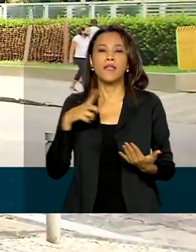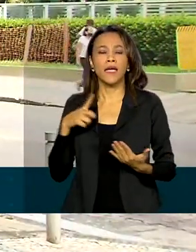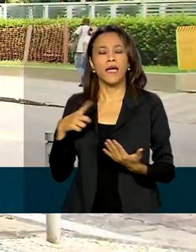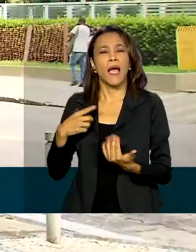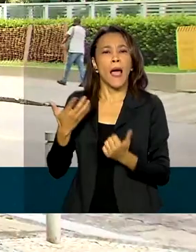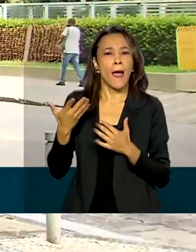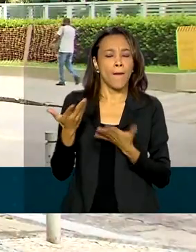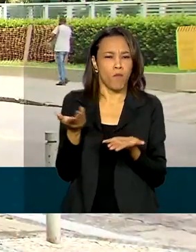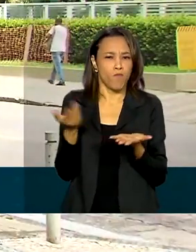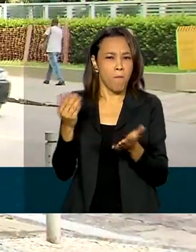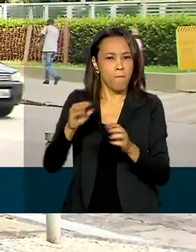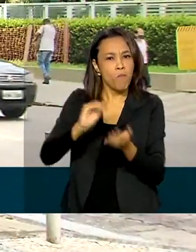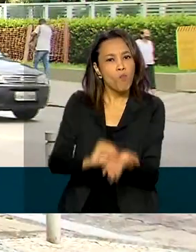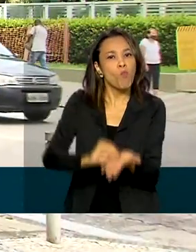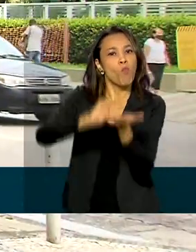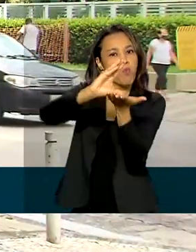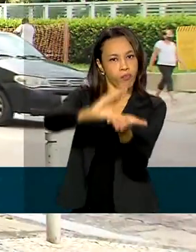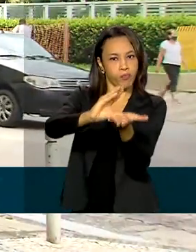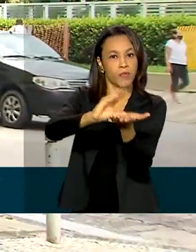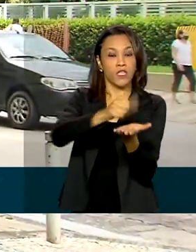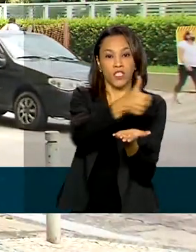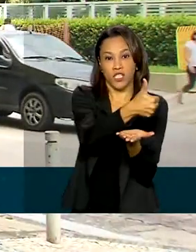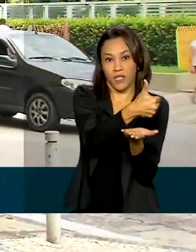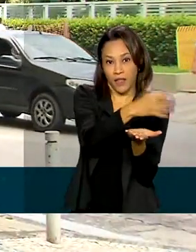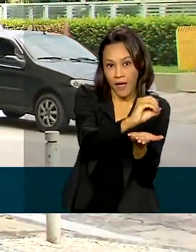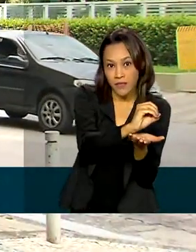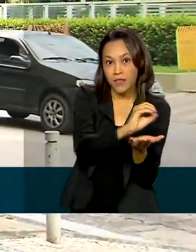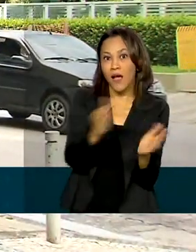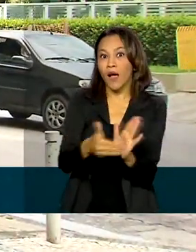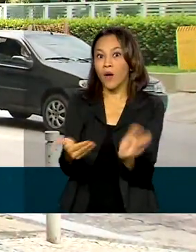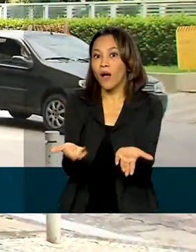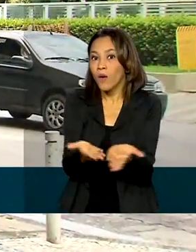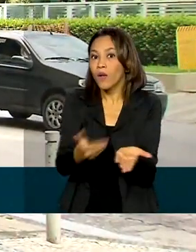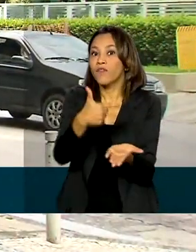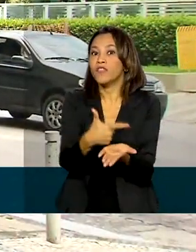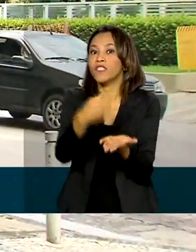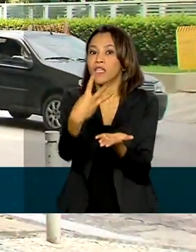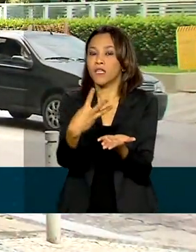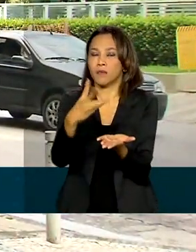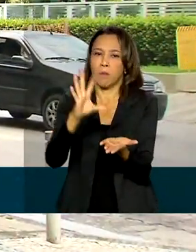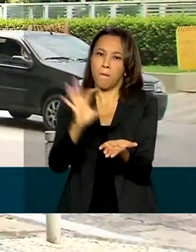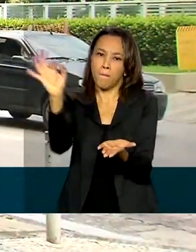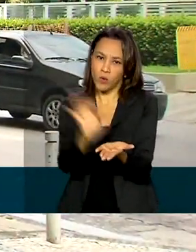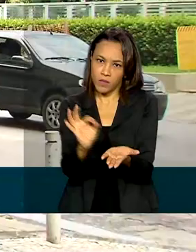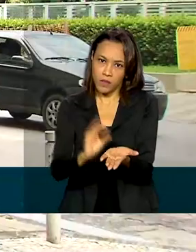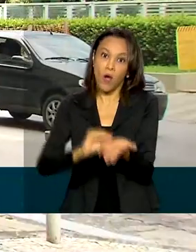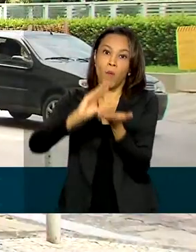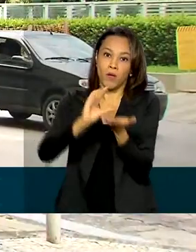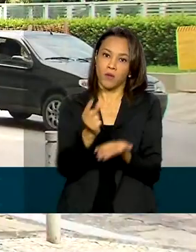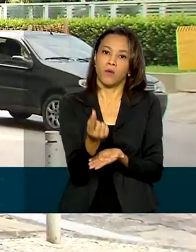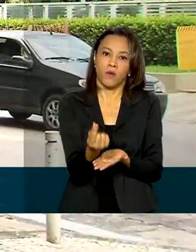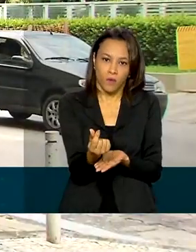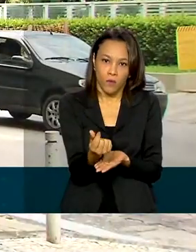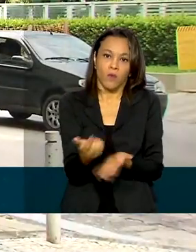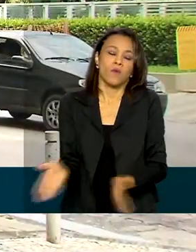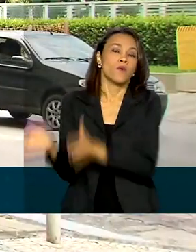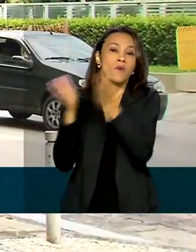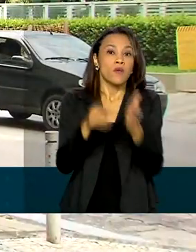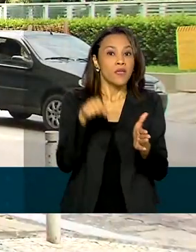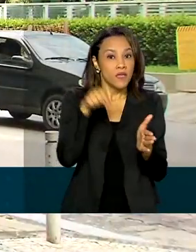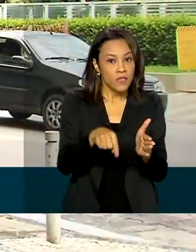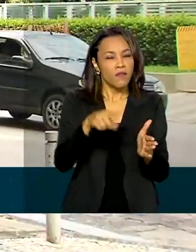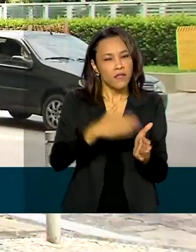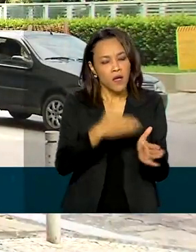federal na educação básica, de 10% para 23%. Esse aumento vai ser implementado de maneira escalonada e uma